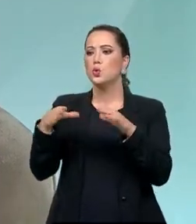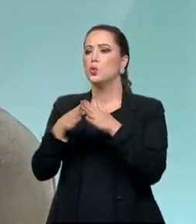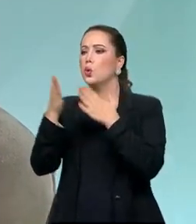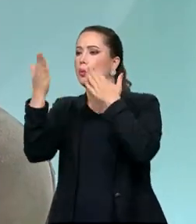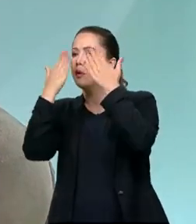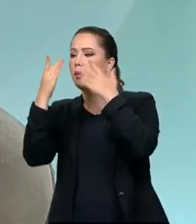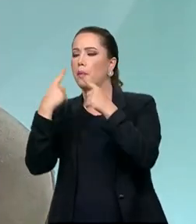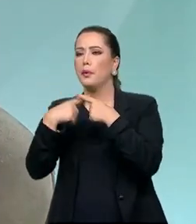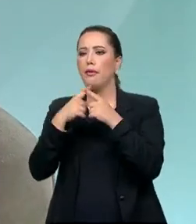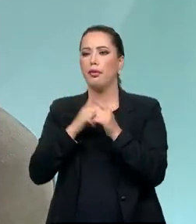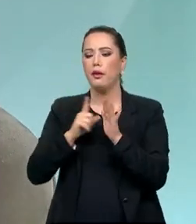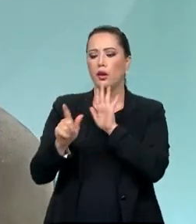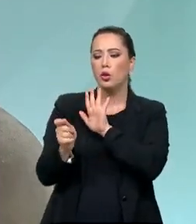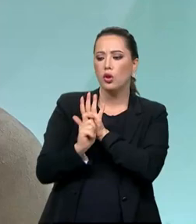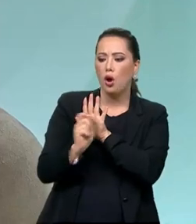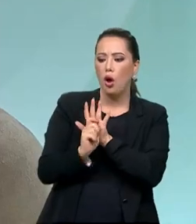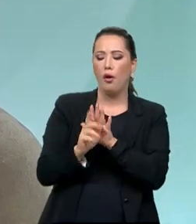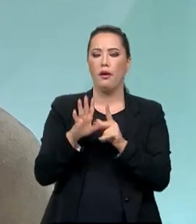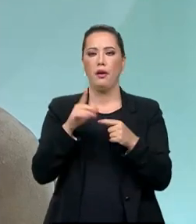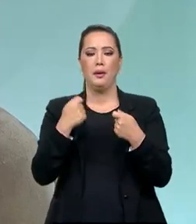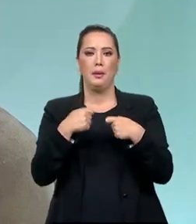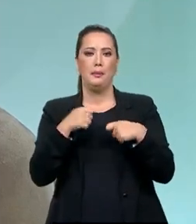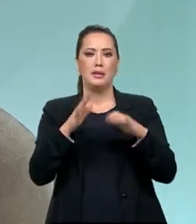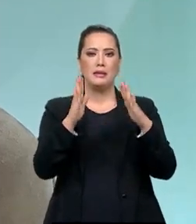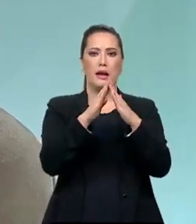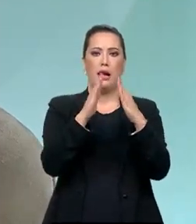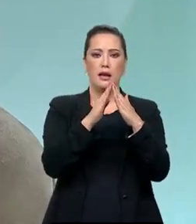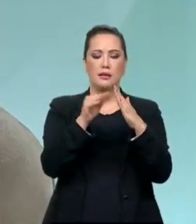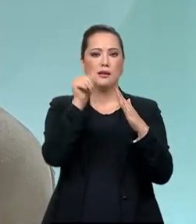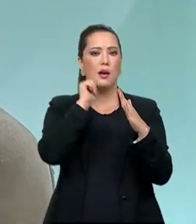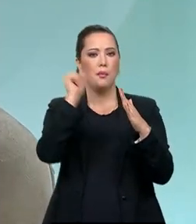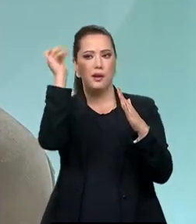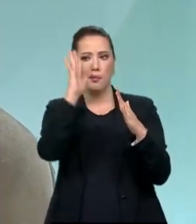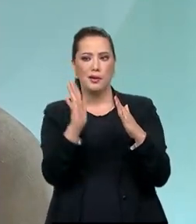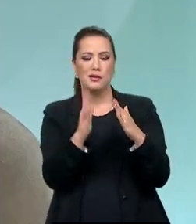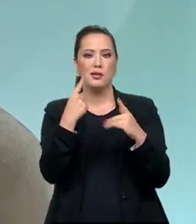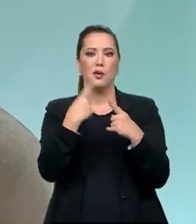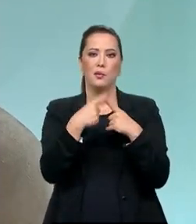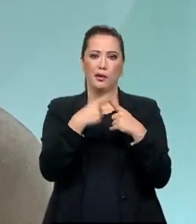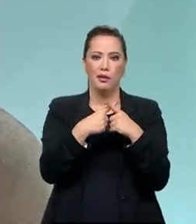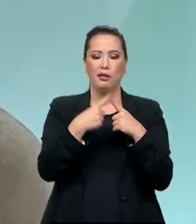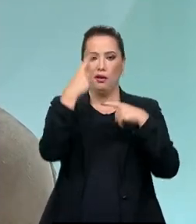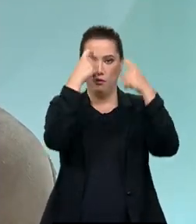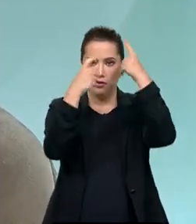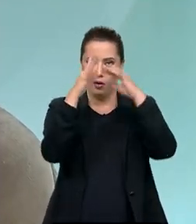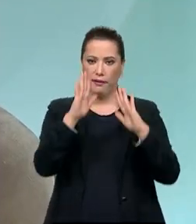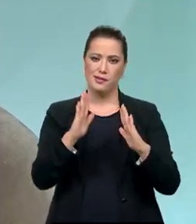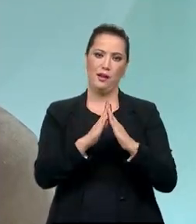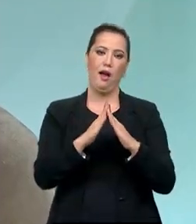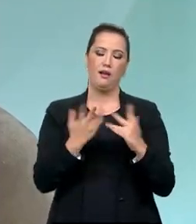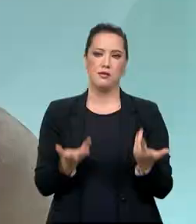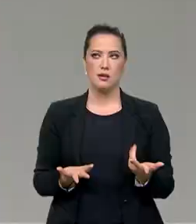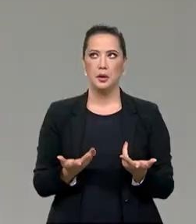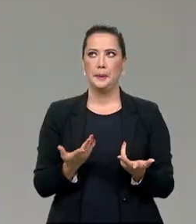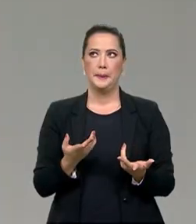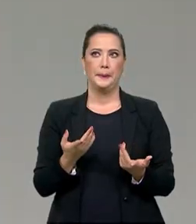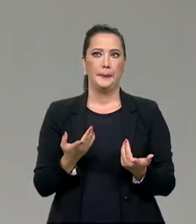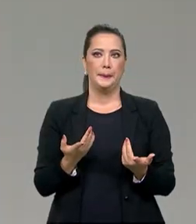drogas, eu tenho que ter uma casa mulher brasileira porque tem estupro ou violência doméstica, eu tenho que ter